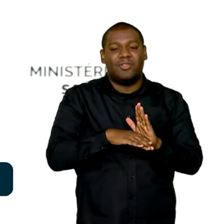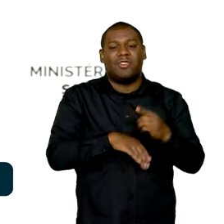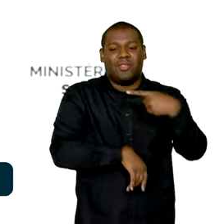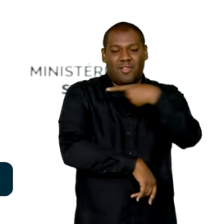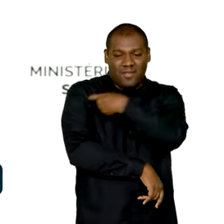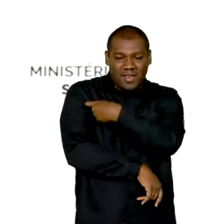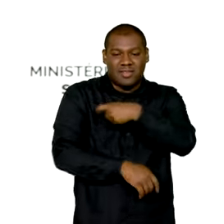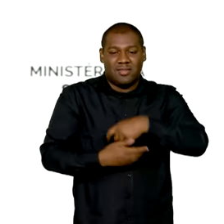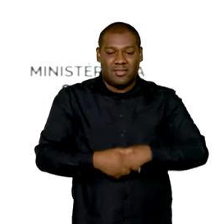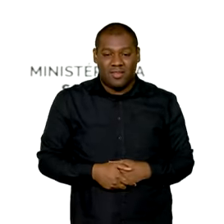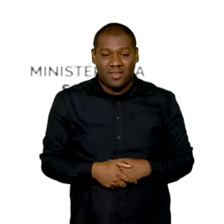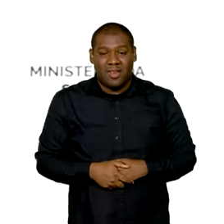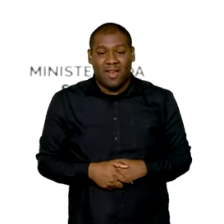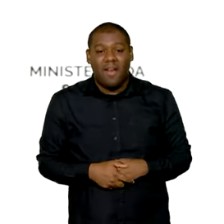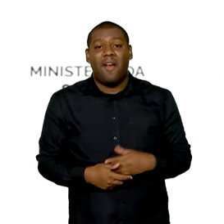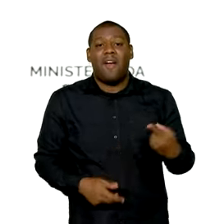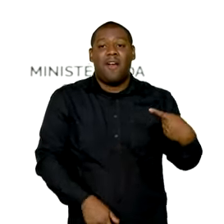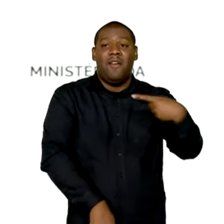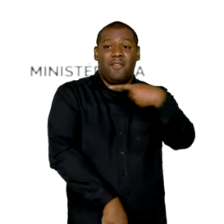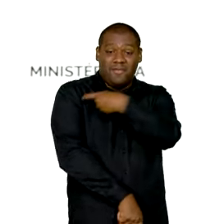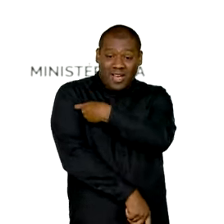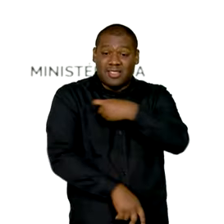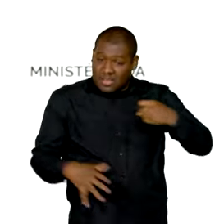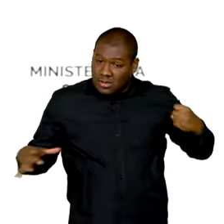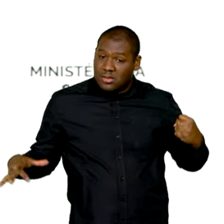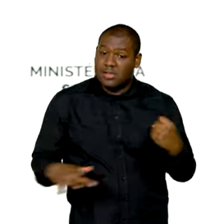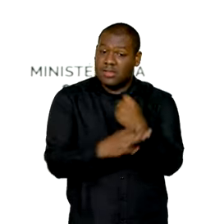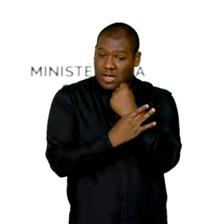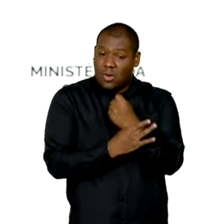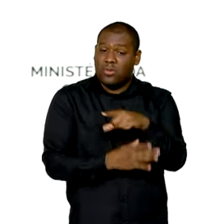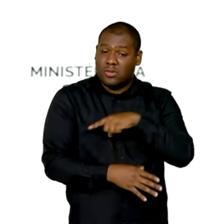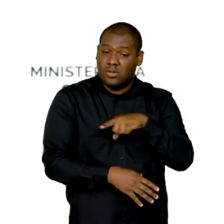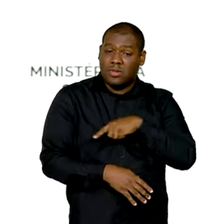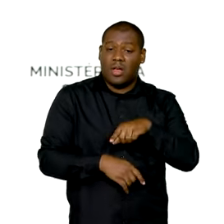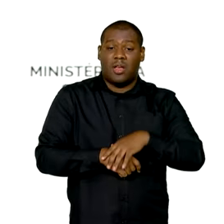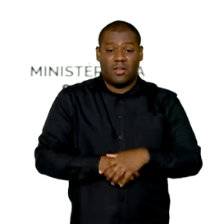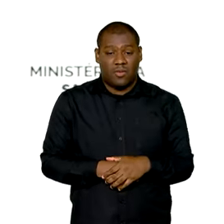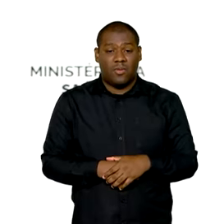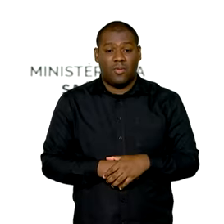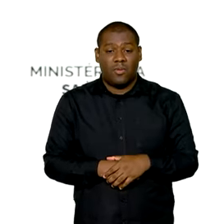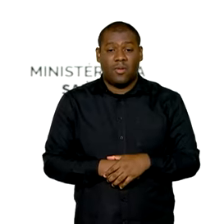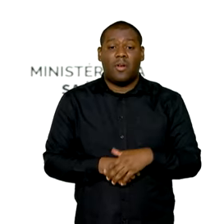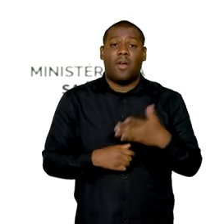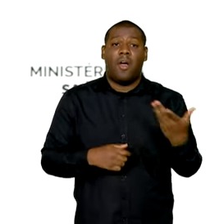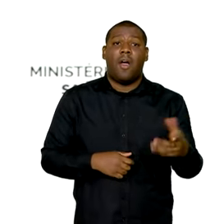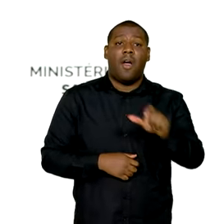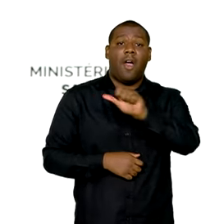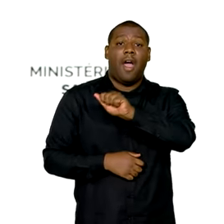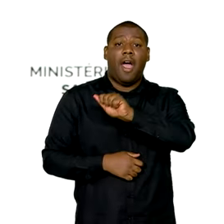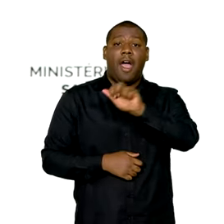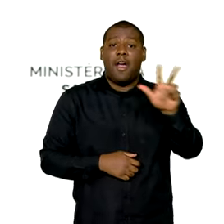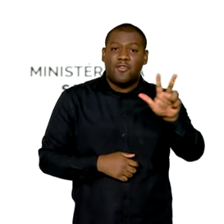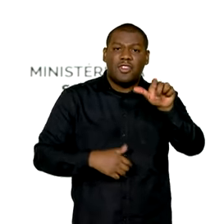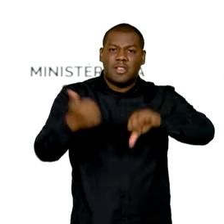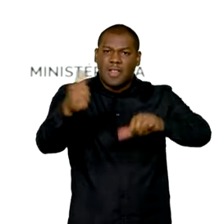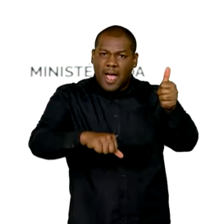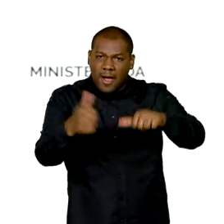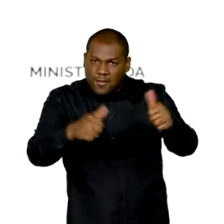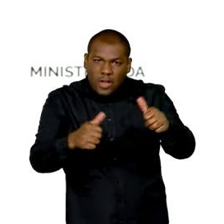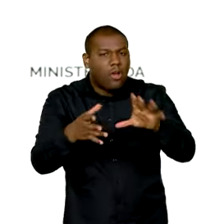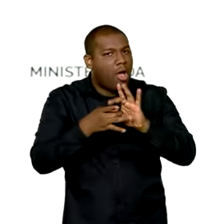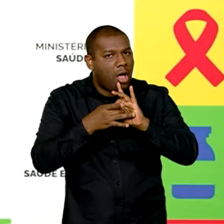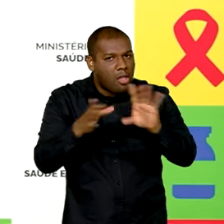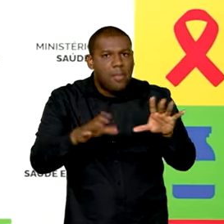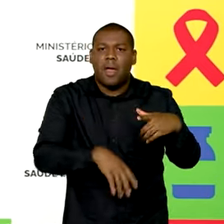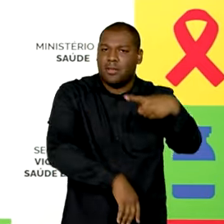inativada, é uma vacina que é segura, ela é licenciada e avaliada pela Agência Nacional de Vigilância Sanitária e